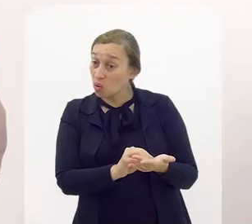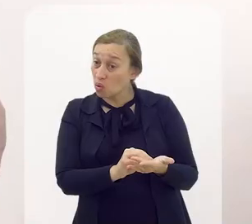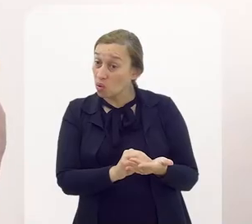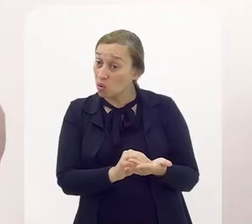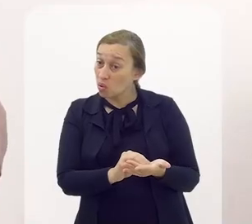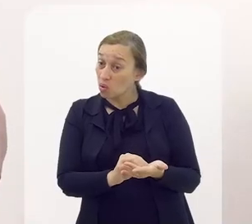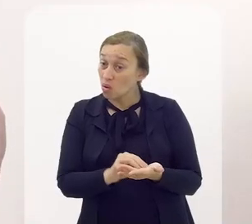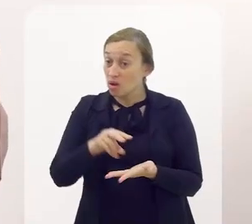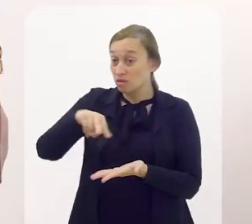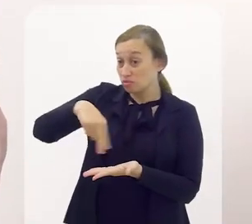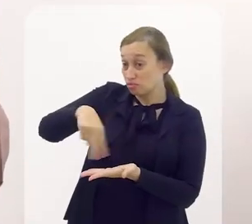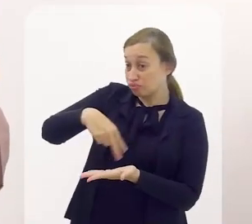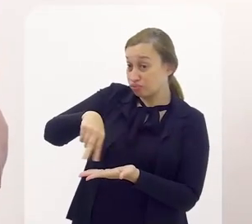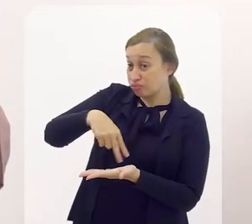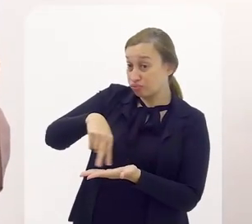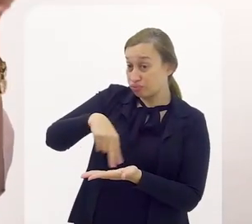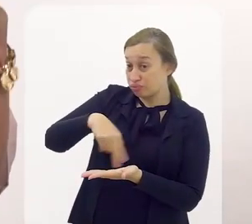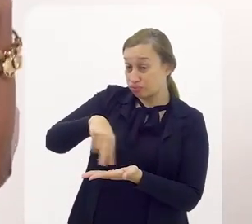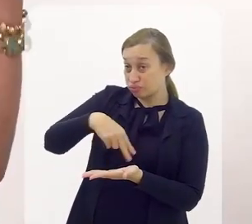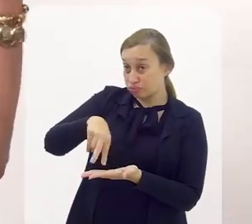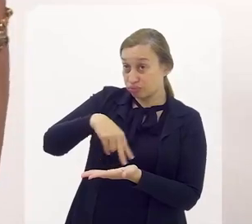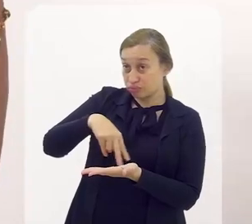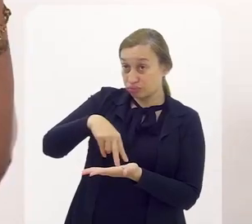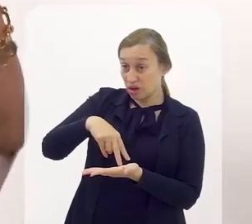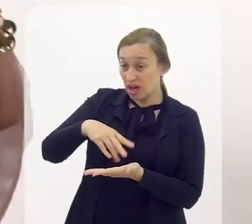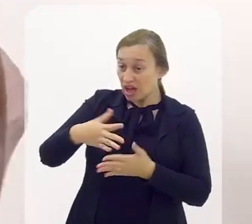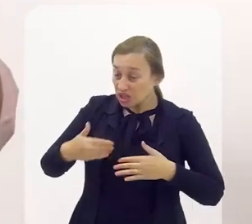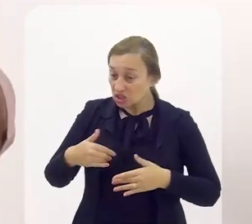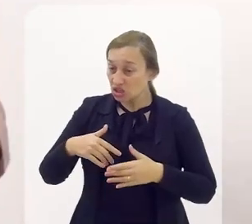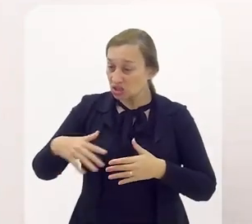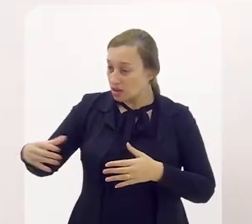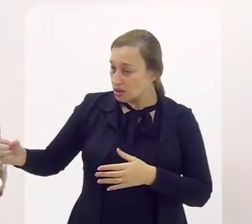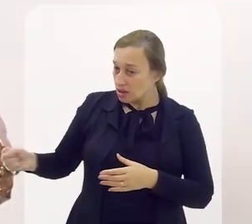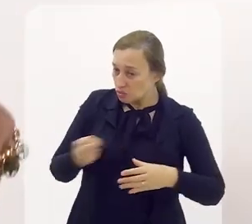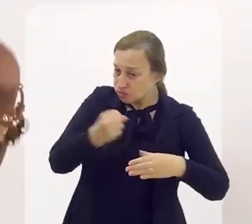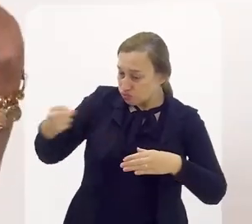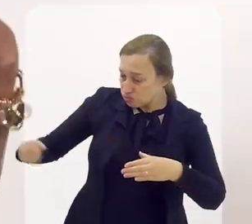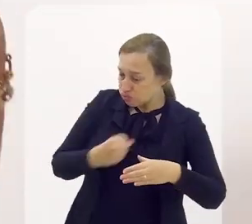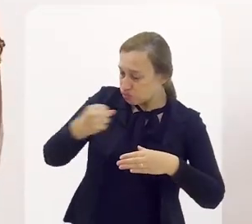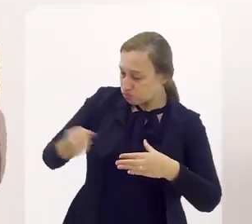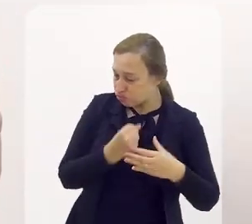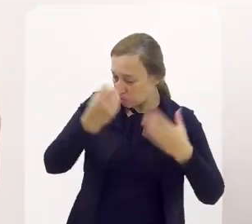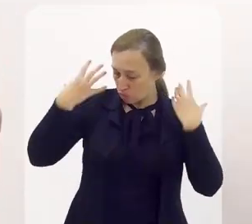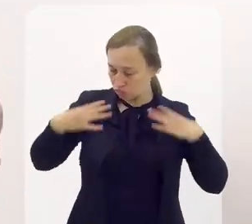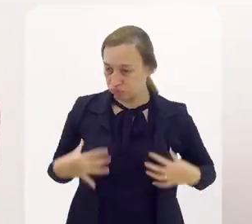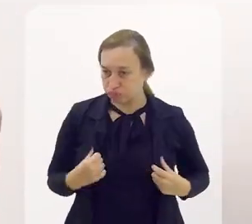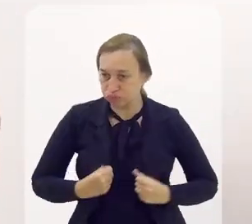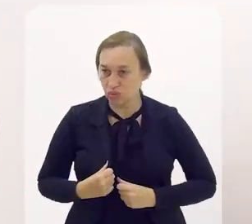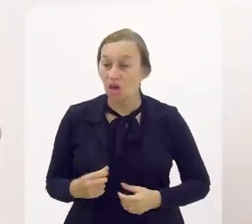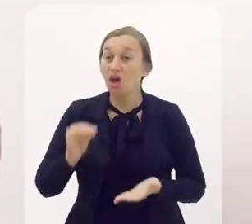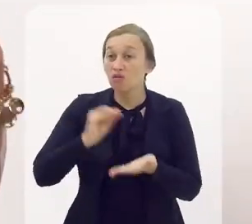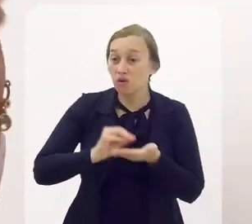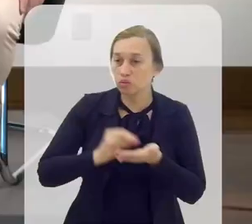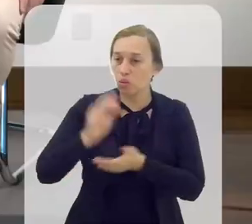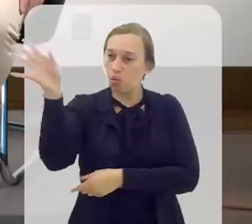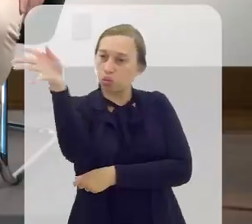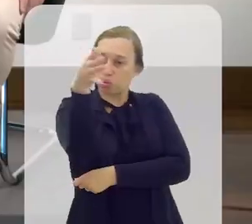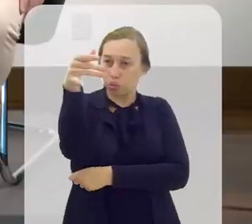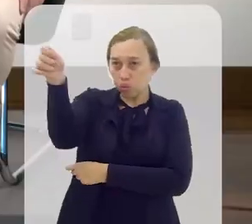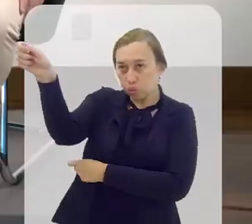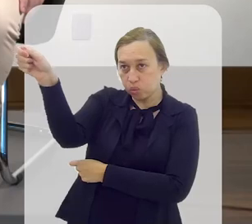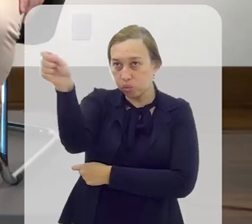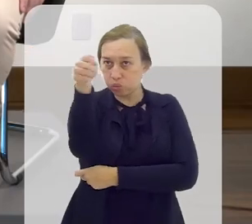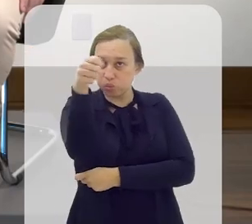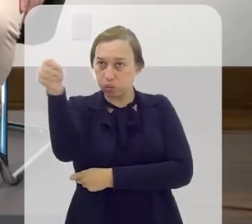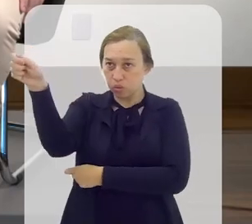faltou comissão de frente em tal escola. A gente entrava na comissão de frente, pegava a roupa, entrava e fazia. Faltou porta